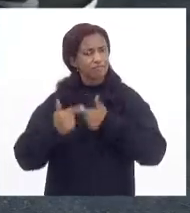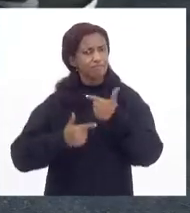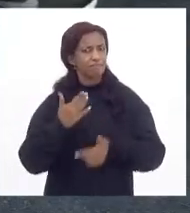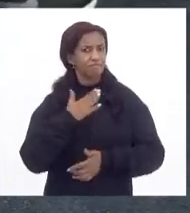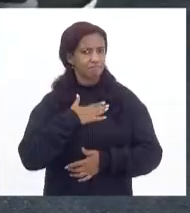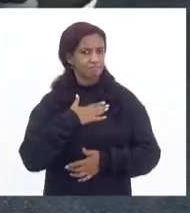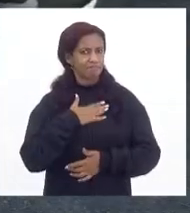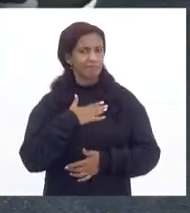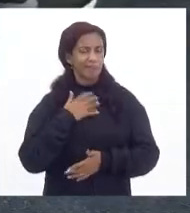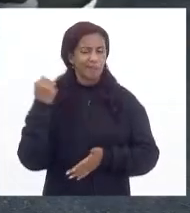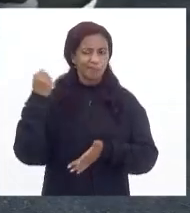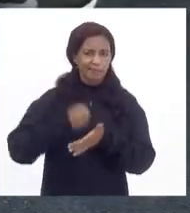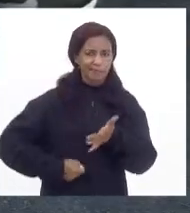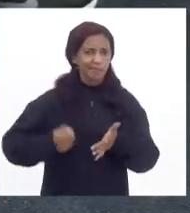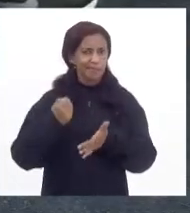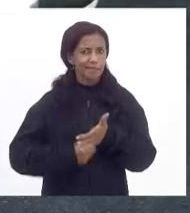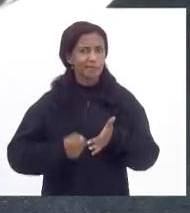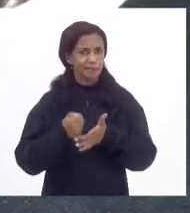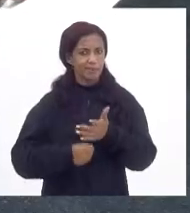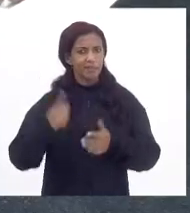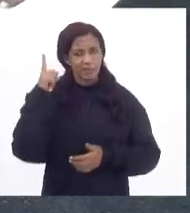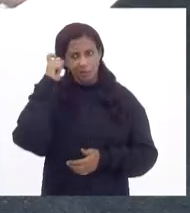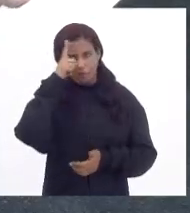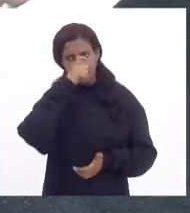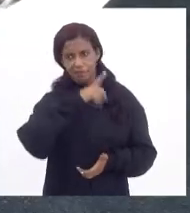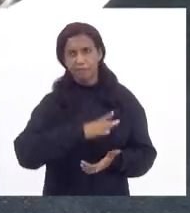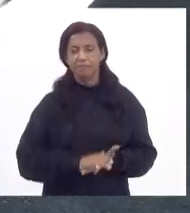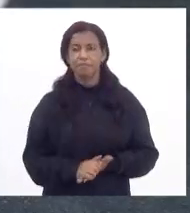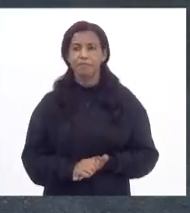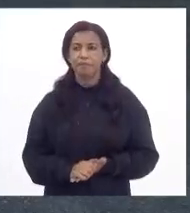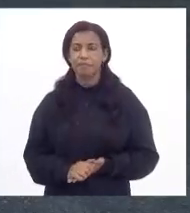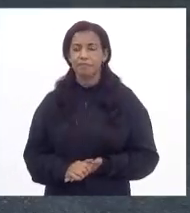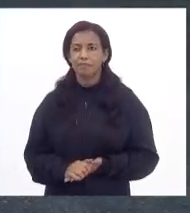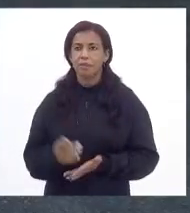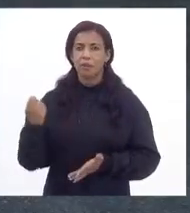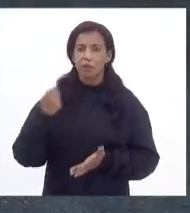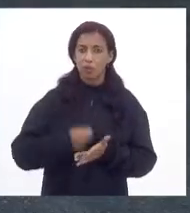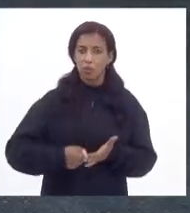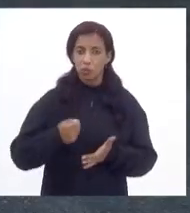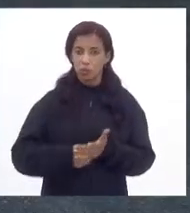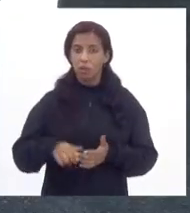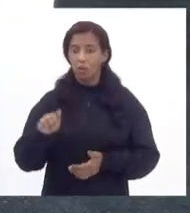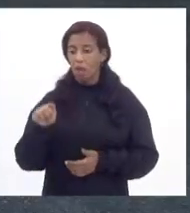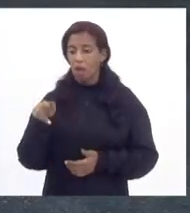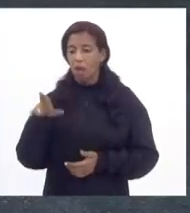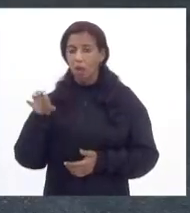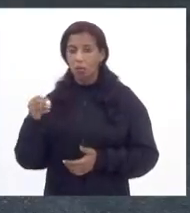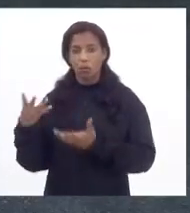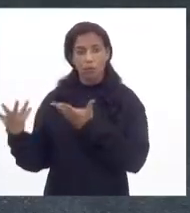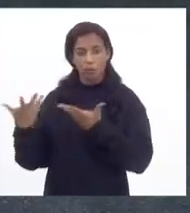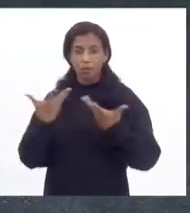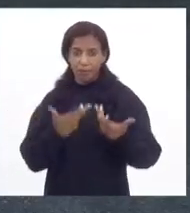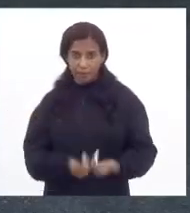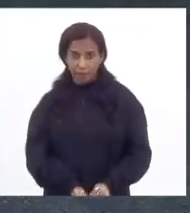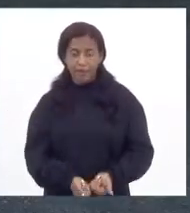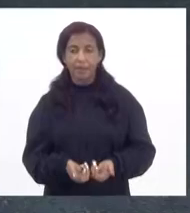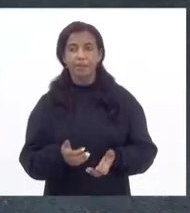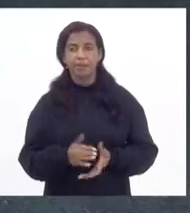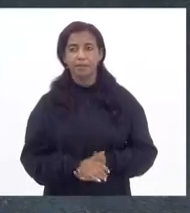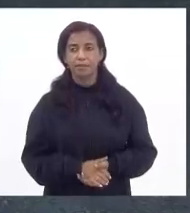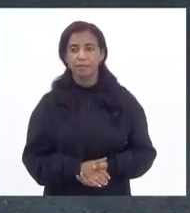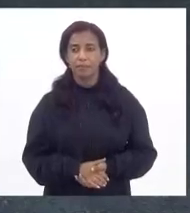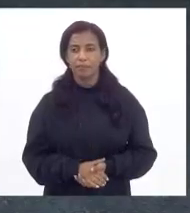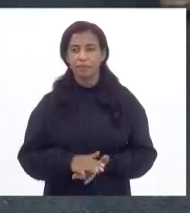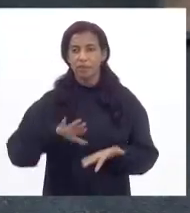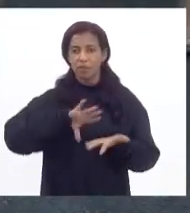Enfrentei muitas barreiras, muitas dificuldades. Imagina o quanto, né, deputada Marta Rocha? Lutar para que a autonomia fosse... Posso imaginar. Posso imaginar.